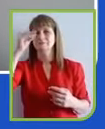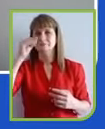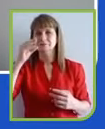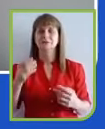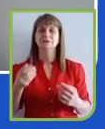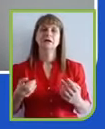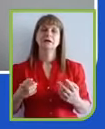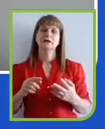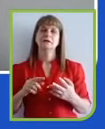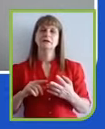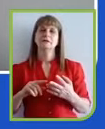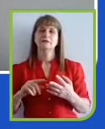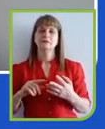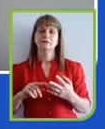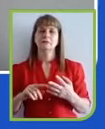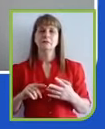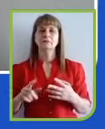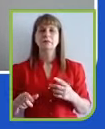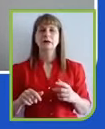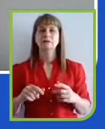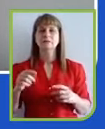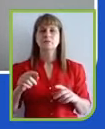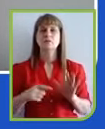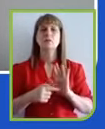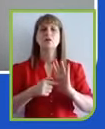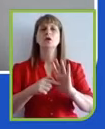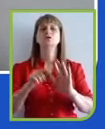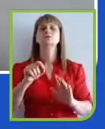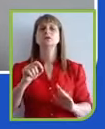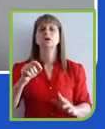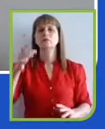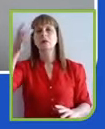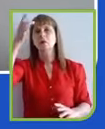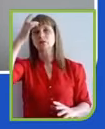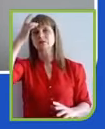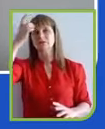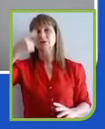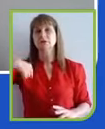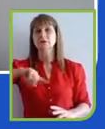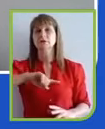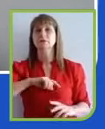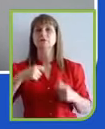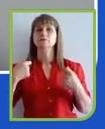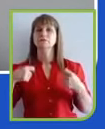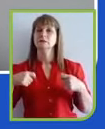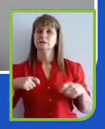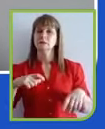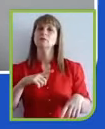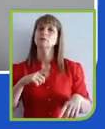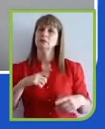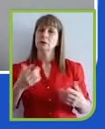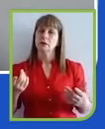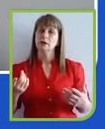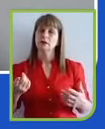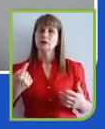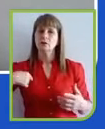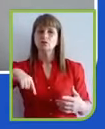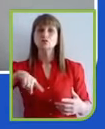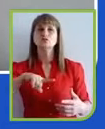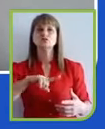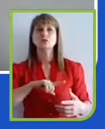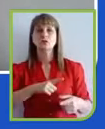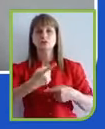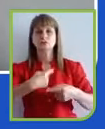tudo se traduz numa consciência que a gente precisa ter como negócio, como líderes, de que o nosso sucesso depende do sucesso dos nossos